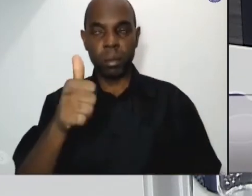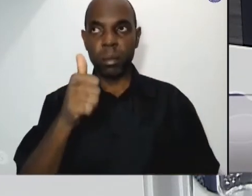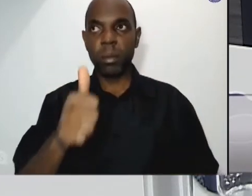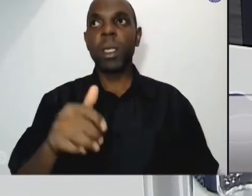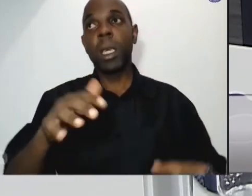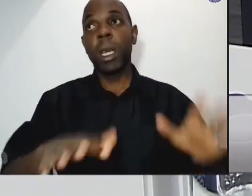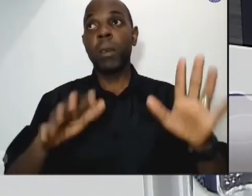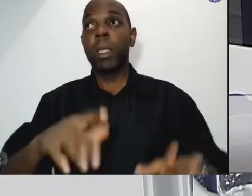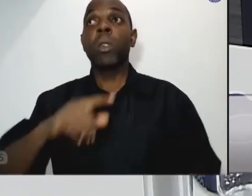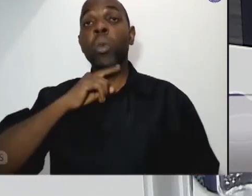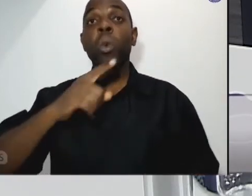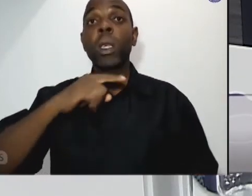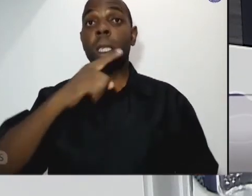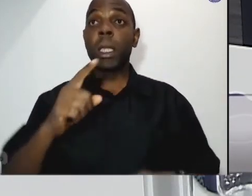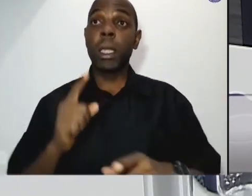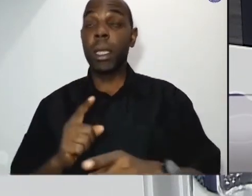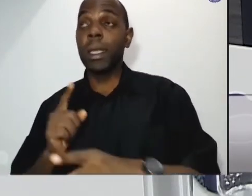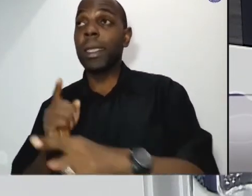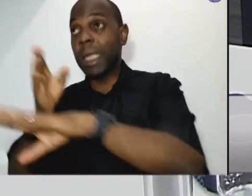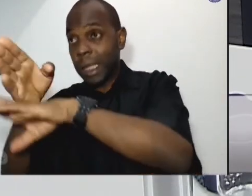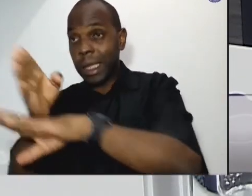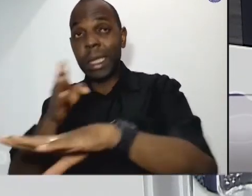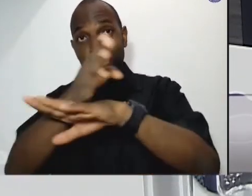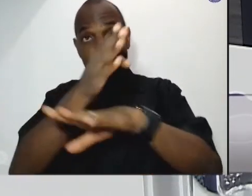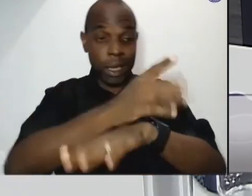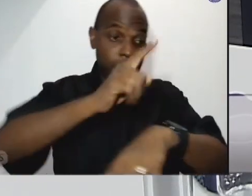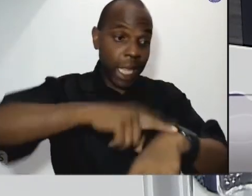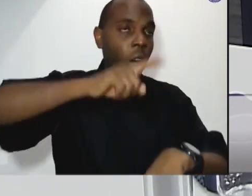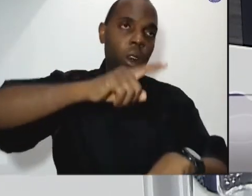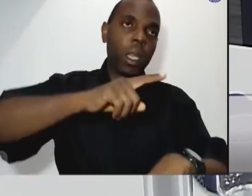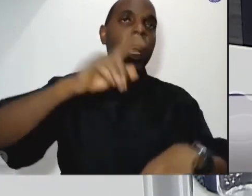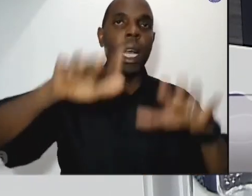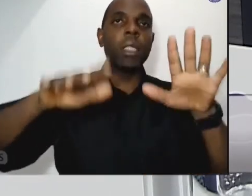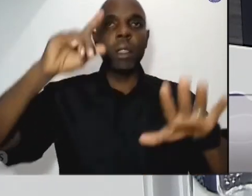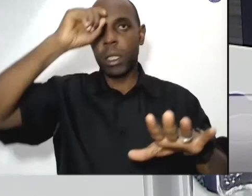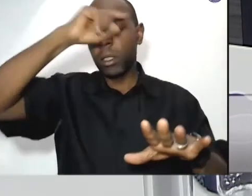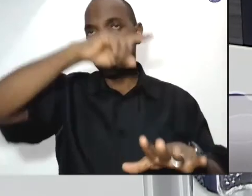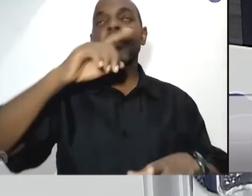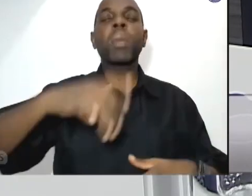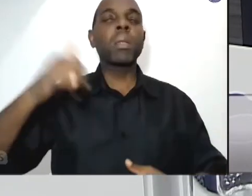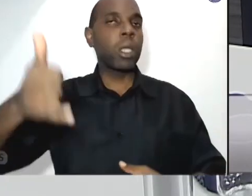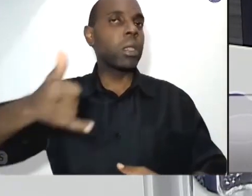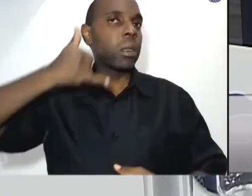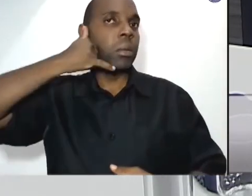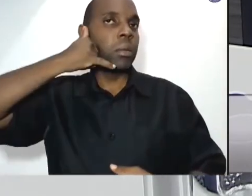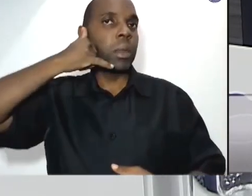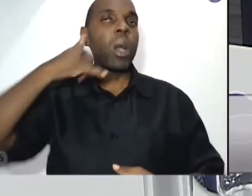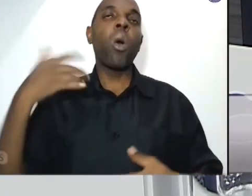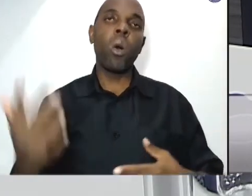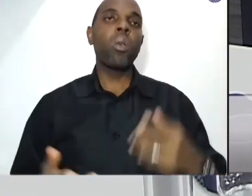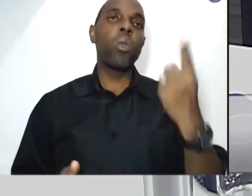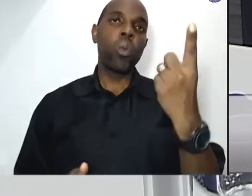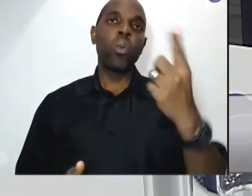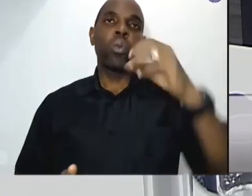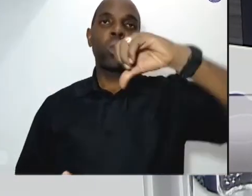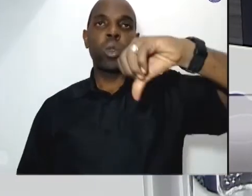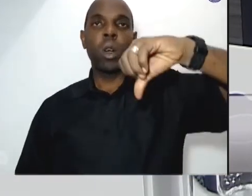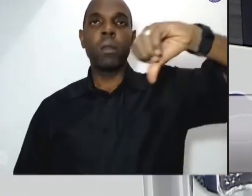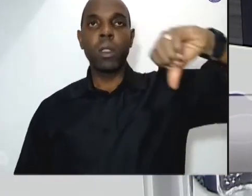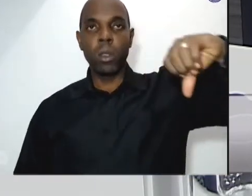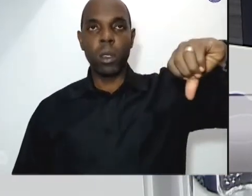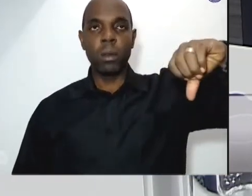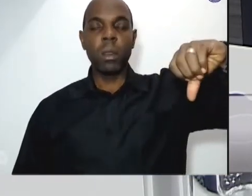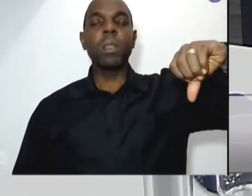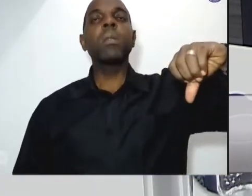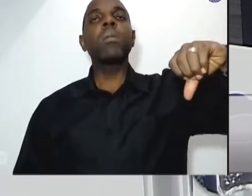assim de imediato então pode entrar em contato com a gente se não conseguir no celular pode ligar no 99 que é emergência e também